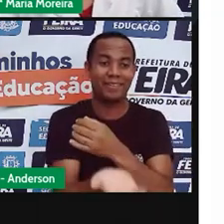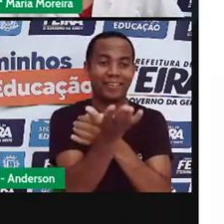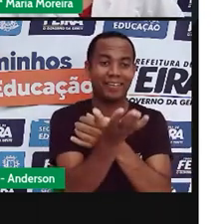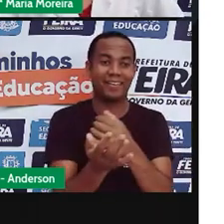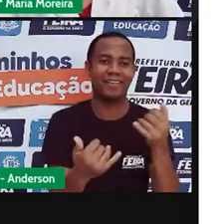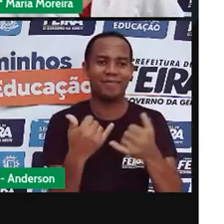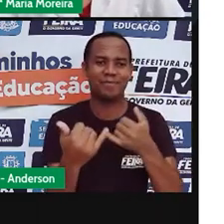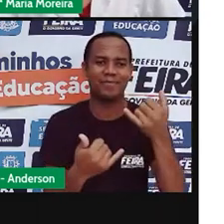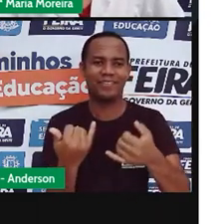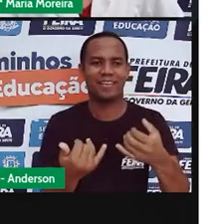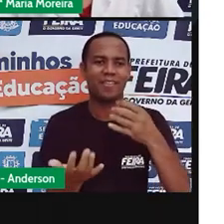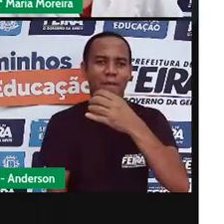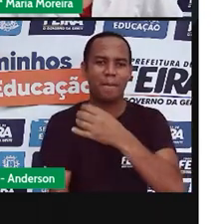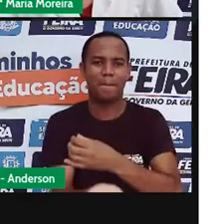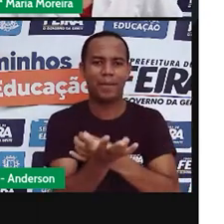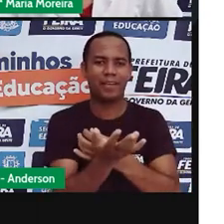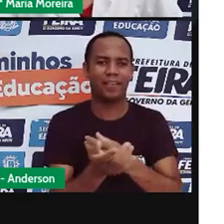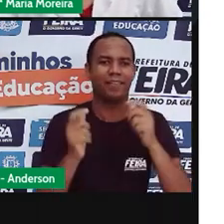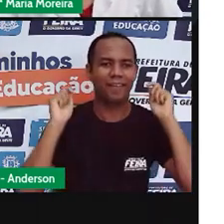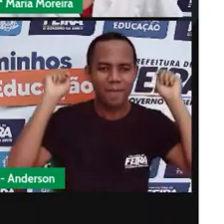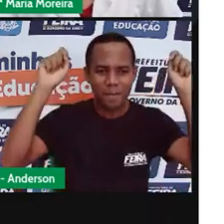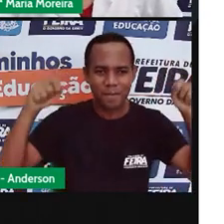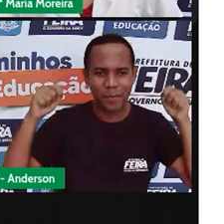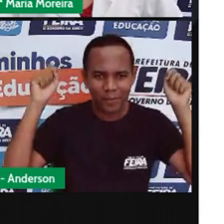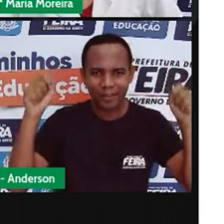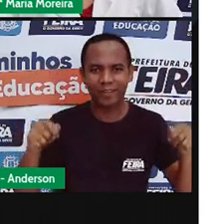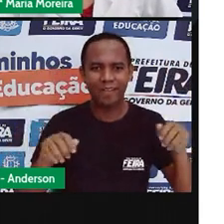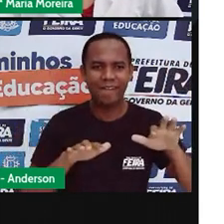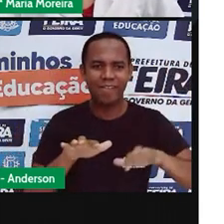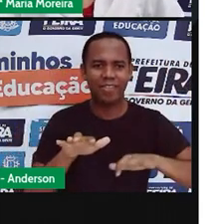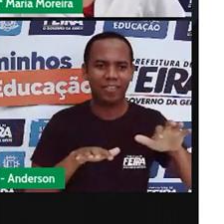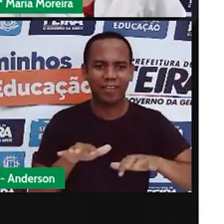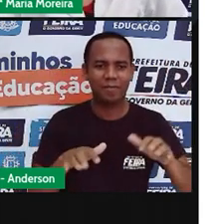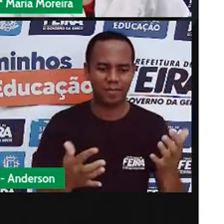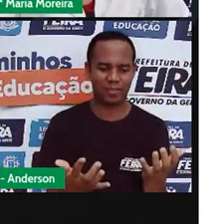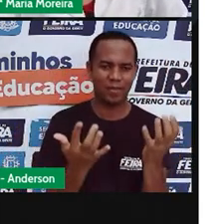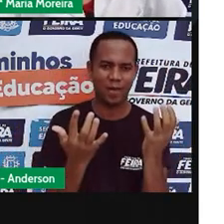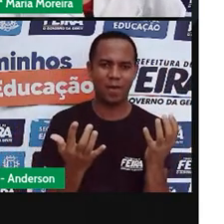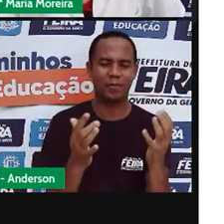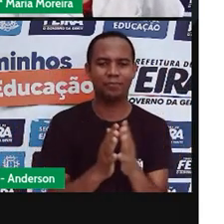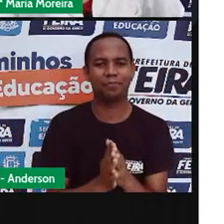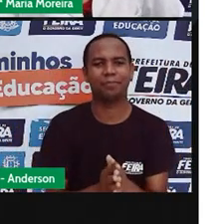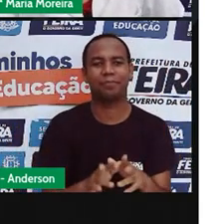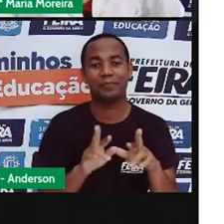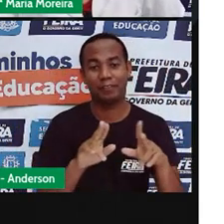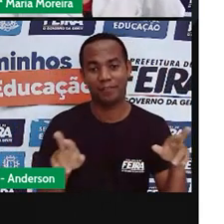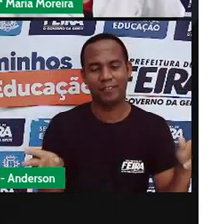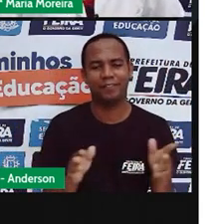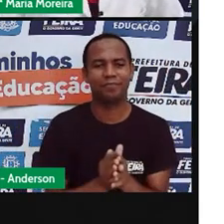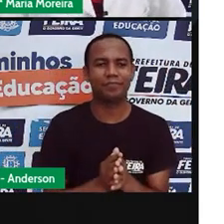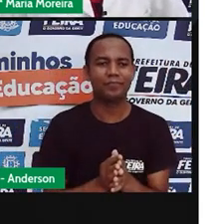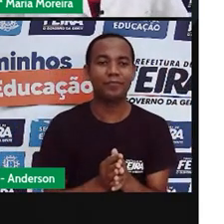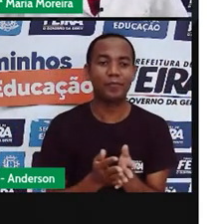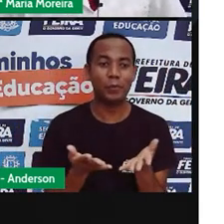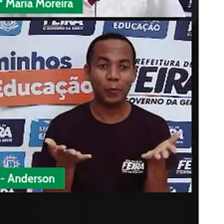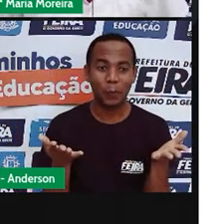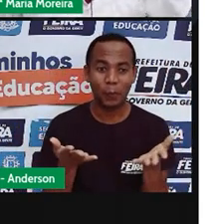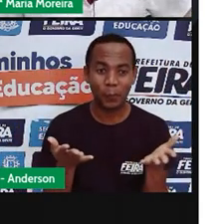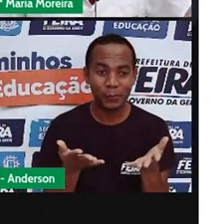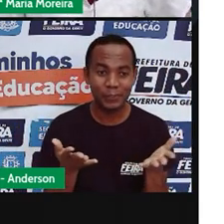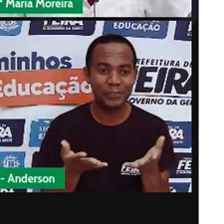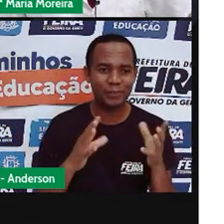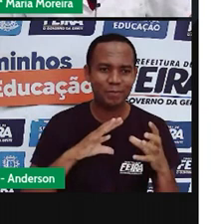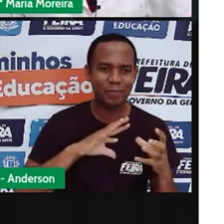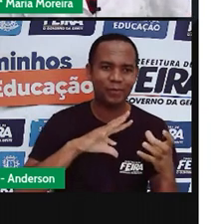que você gostou. Pula a corda, dominó. Bom, atualmente, né, no